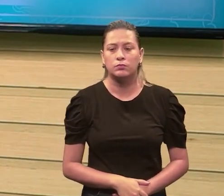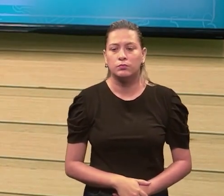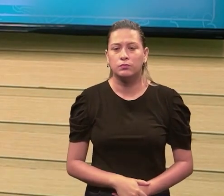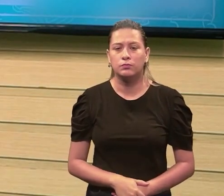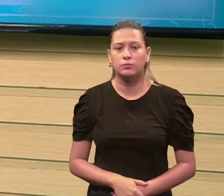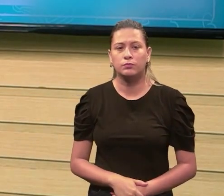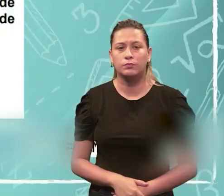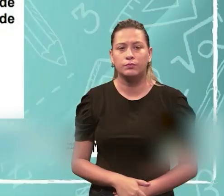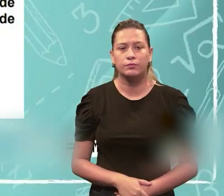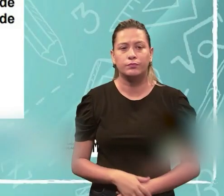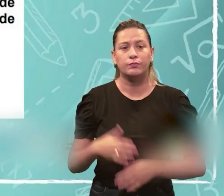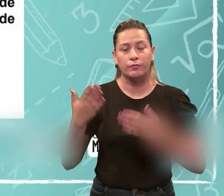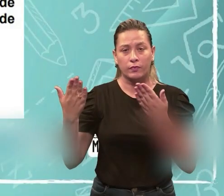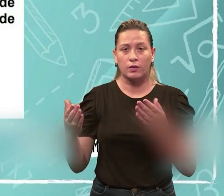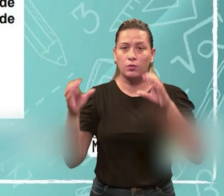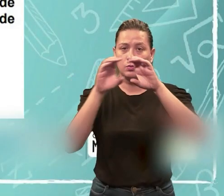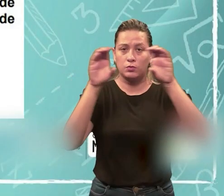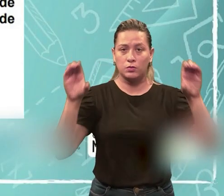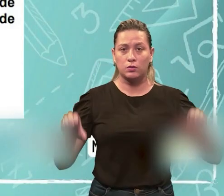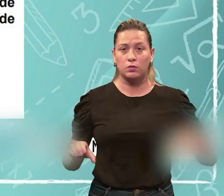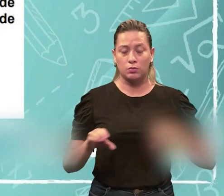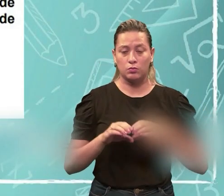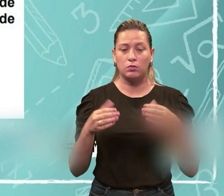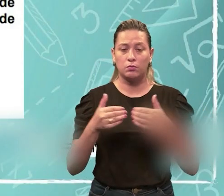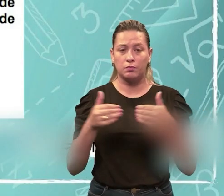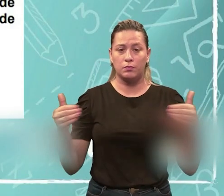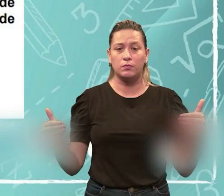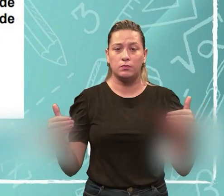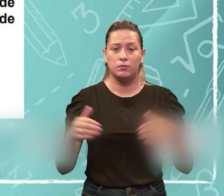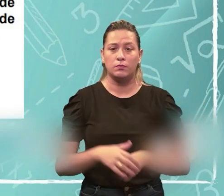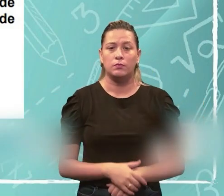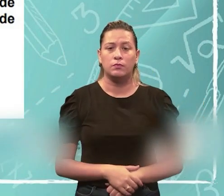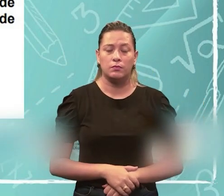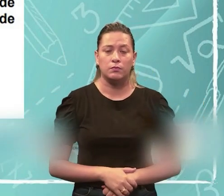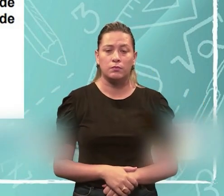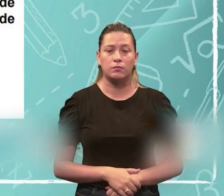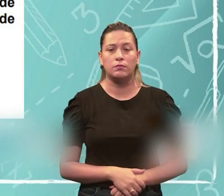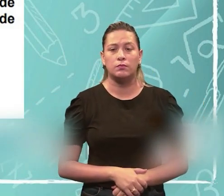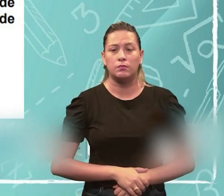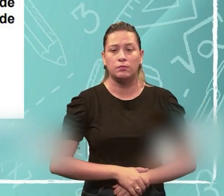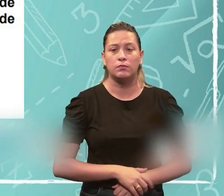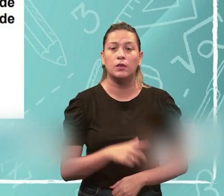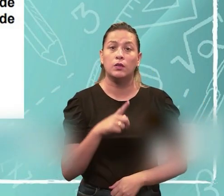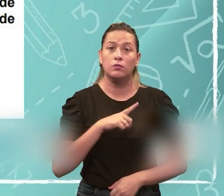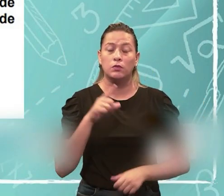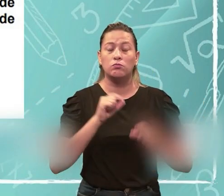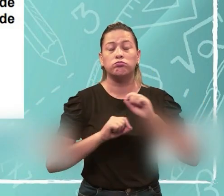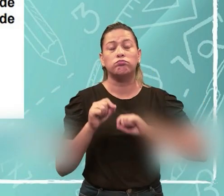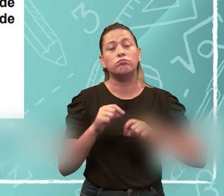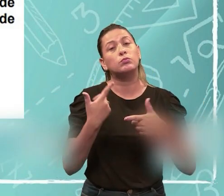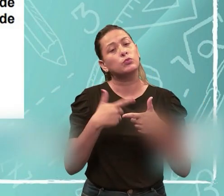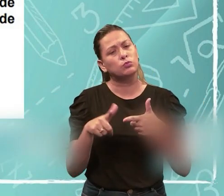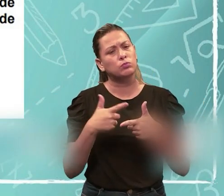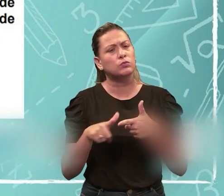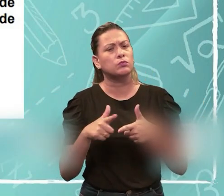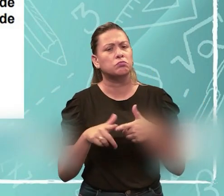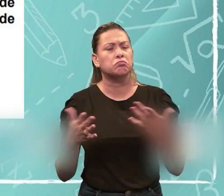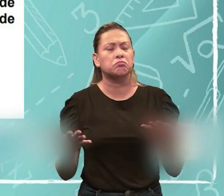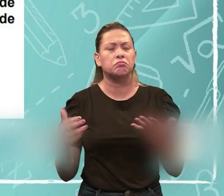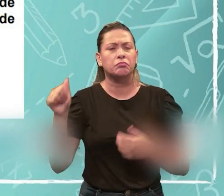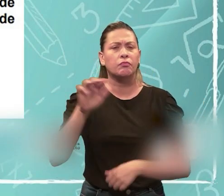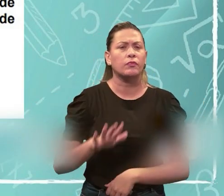fonte. Aqui eu tenho um circuito aberto quando, teoricamente, eu tenho um problema, né,